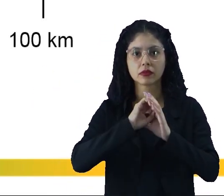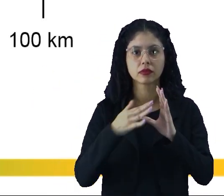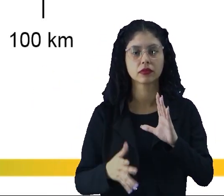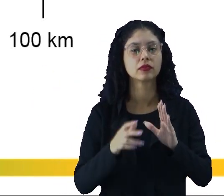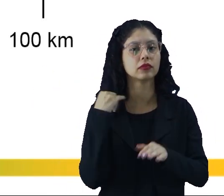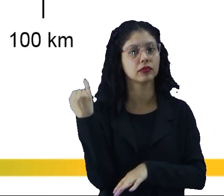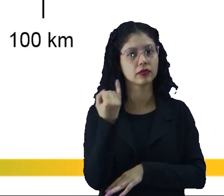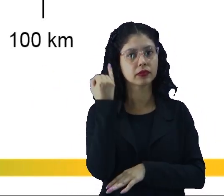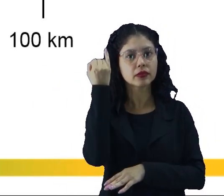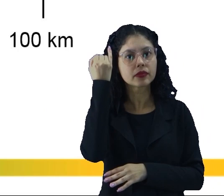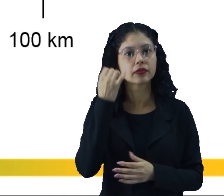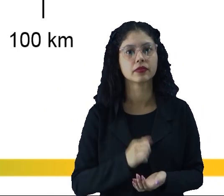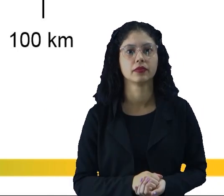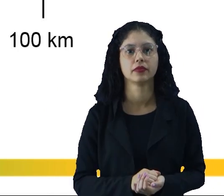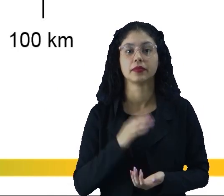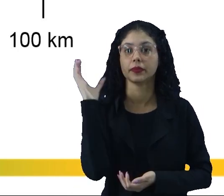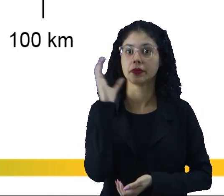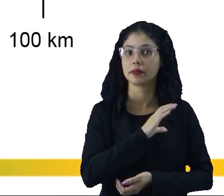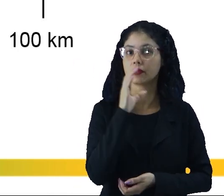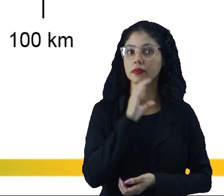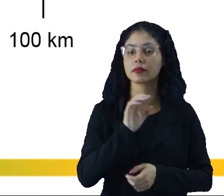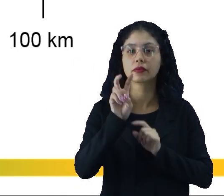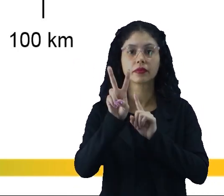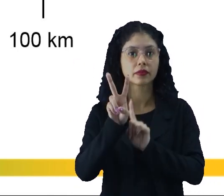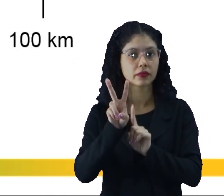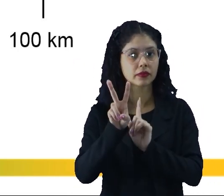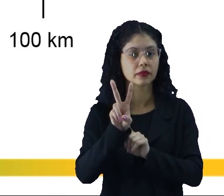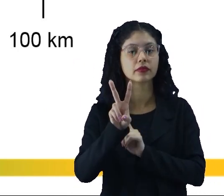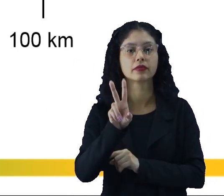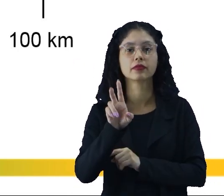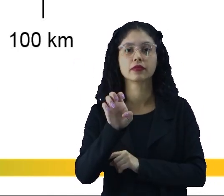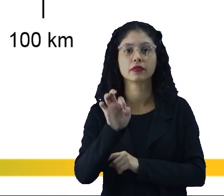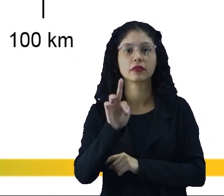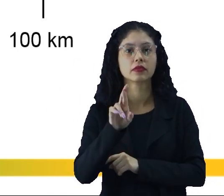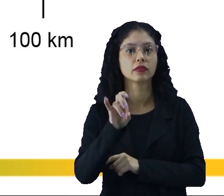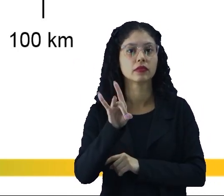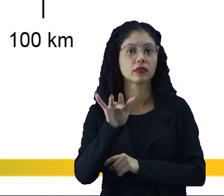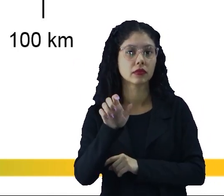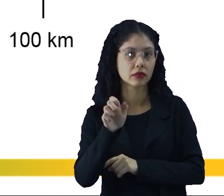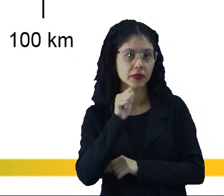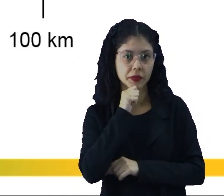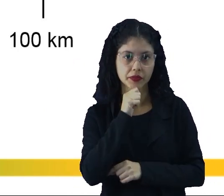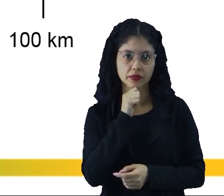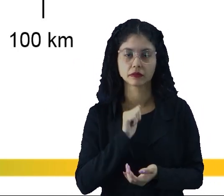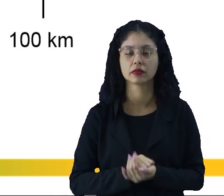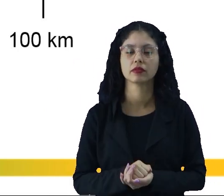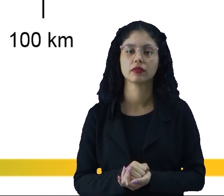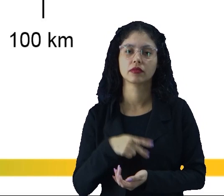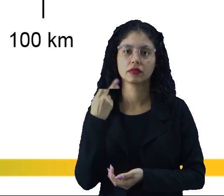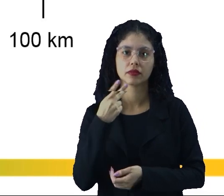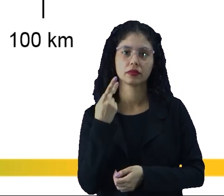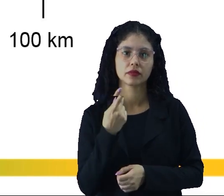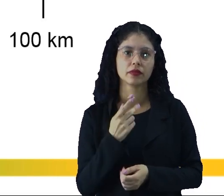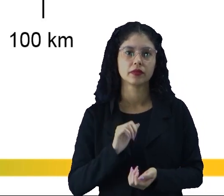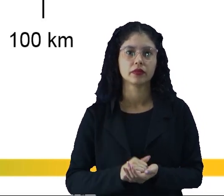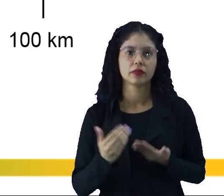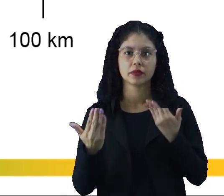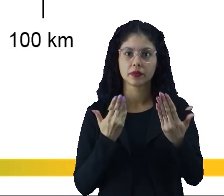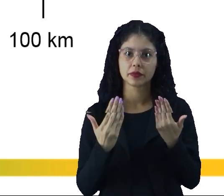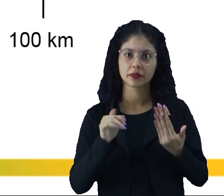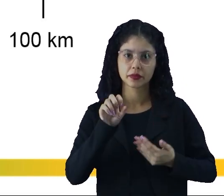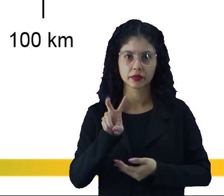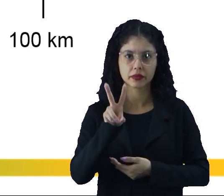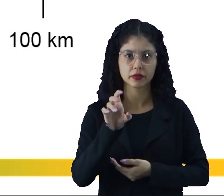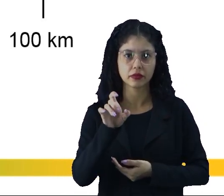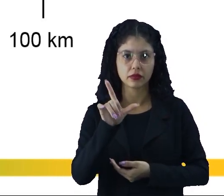principal a velocidade. Então quando a gente fala de movimento uniforme, associe com